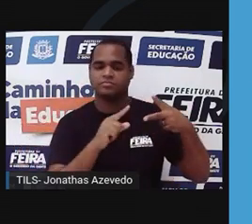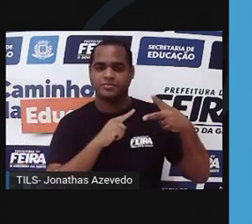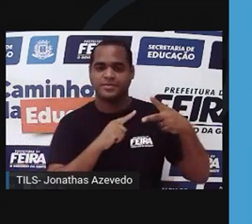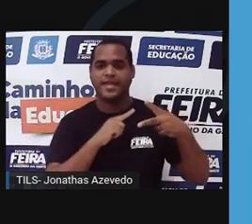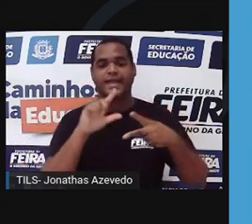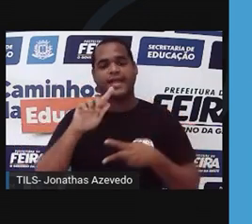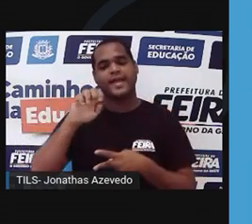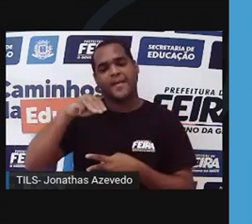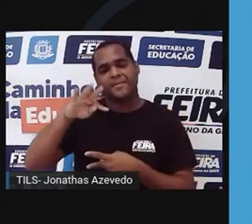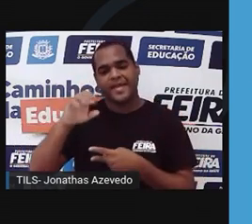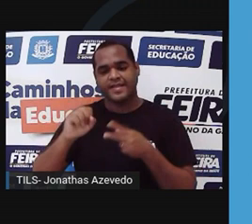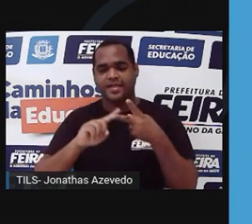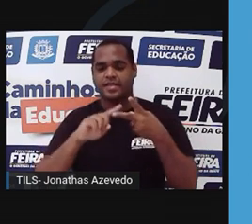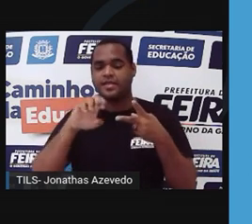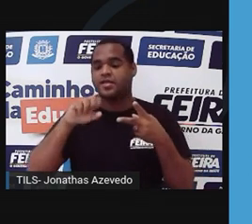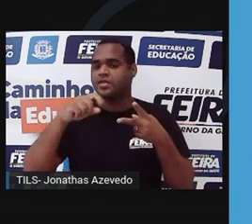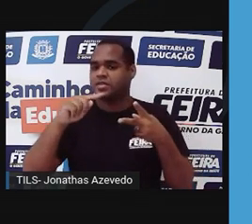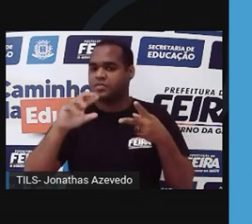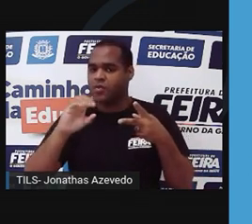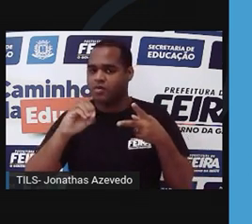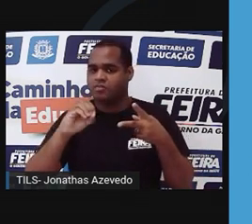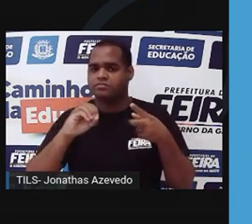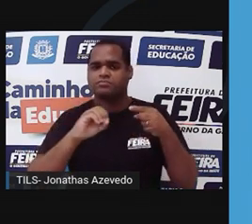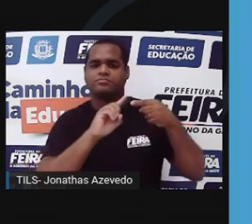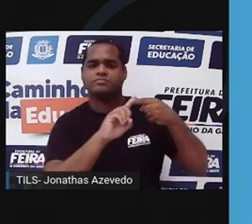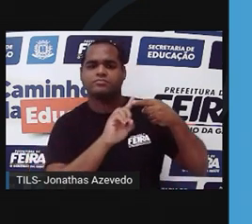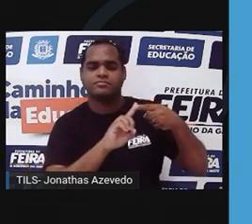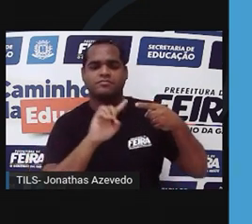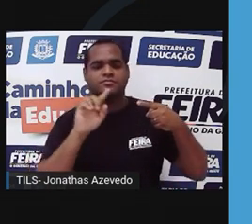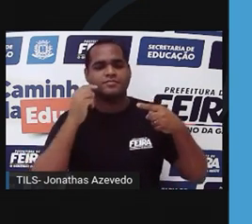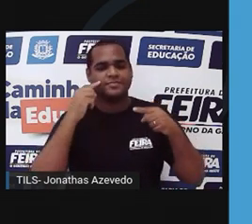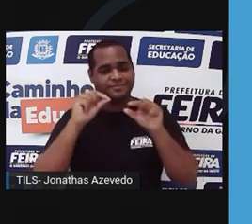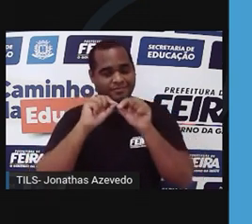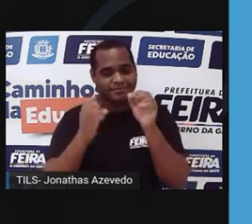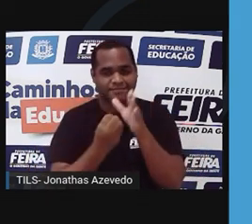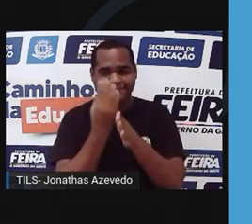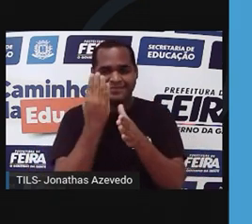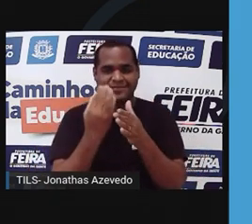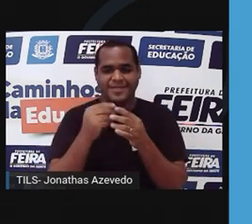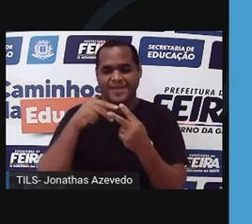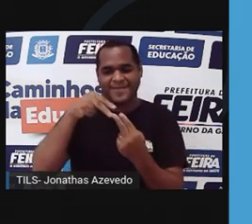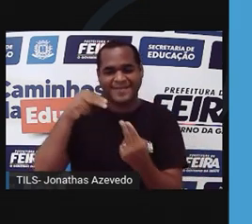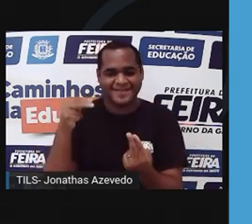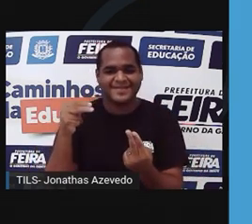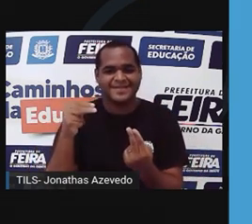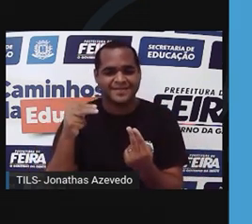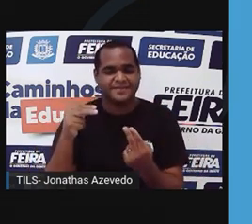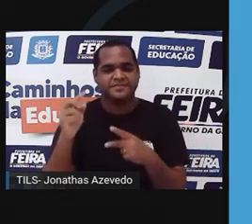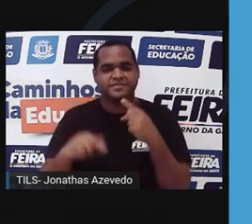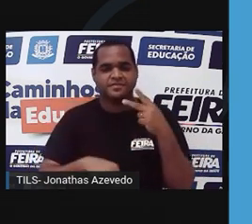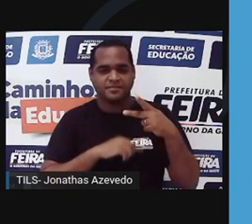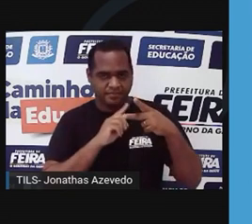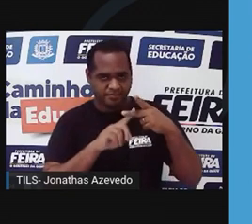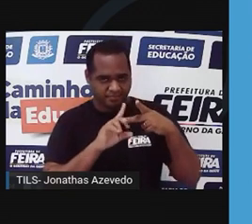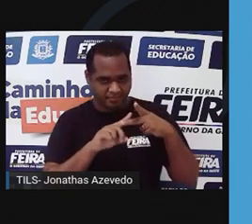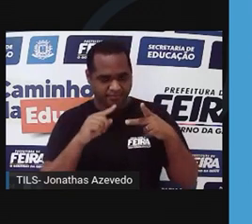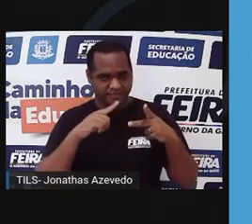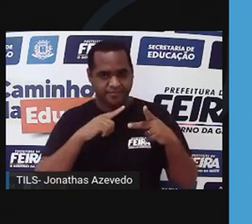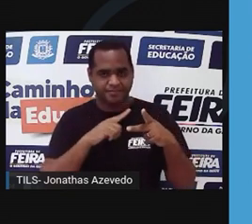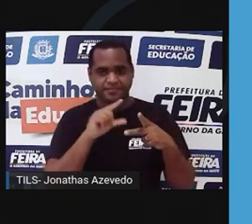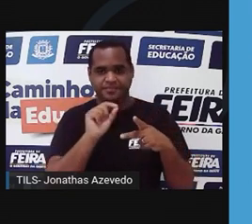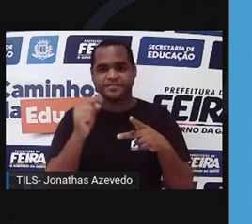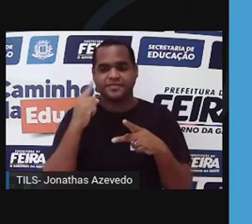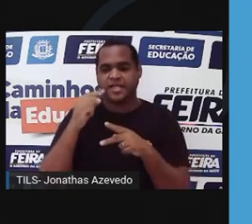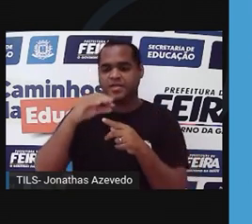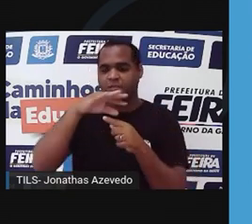gametófito e o esporófito. O gametófito é a planta que produz gametas e o esporófito é a